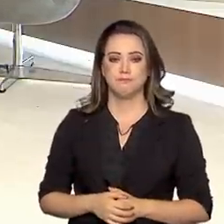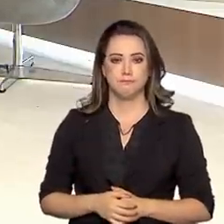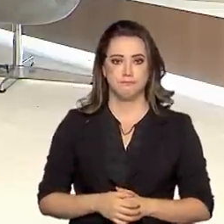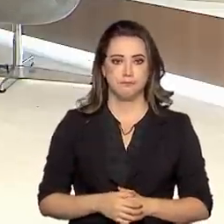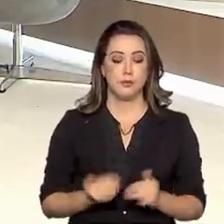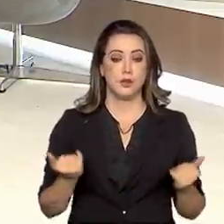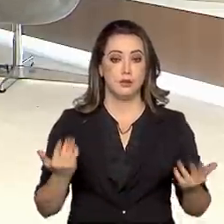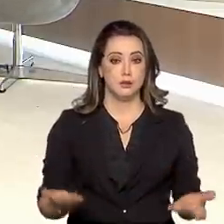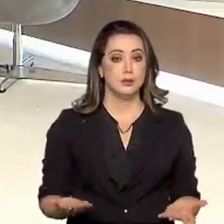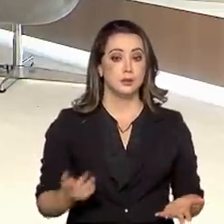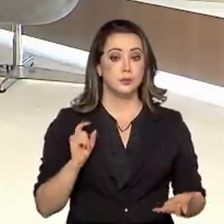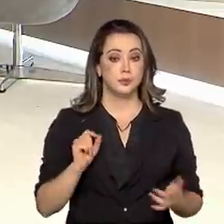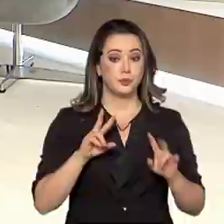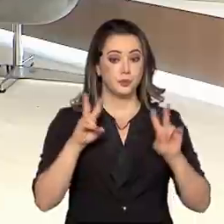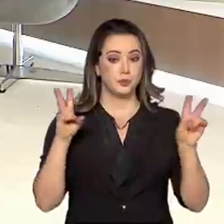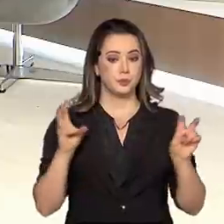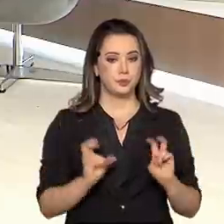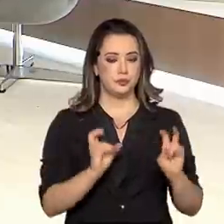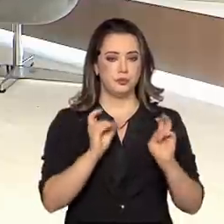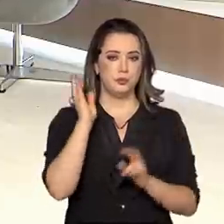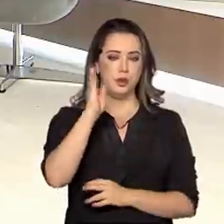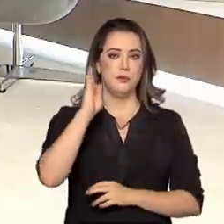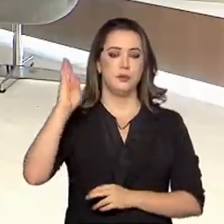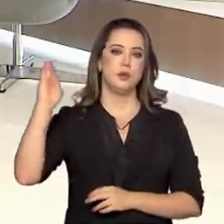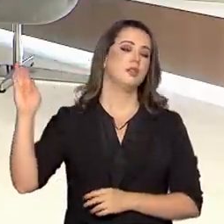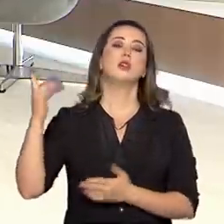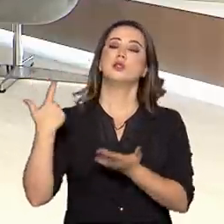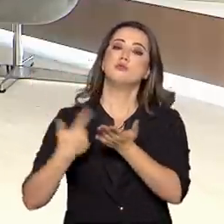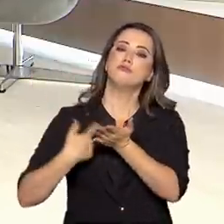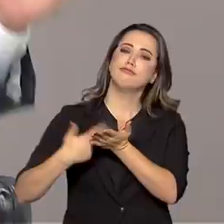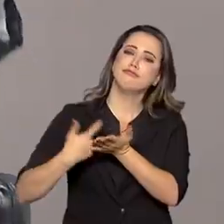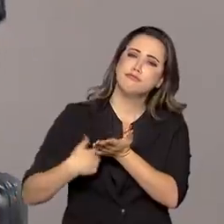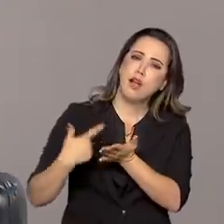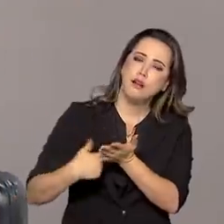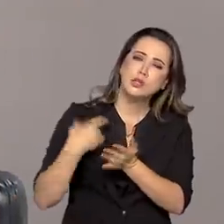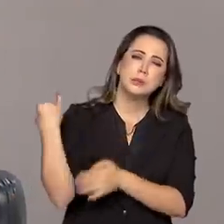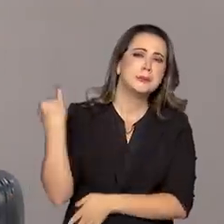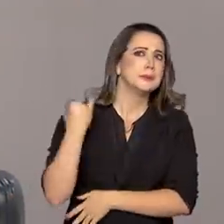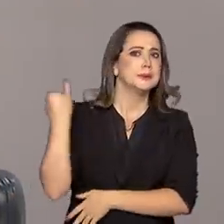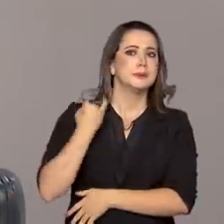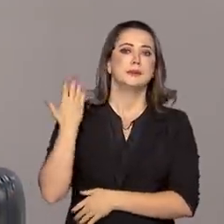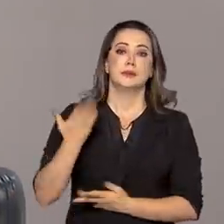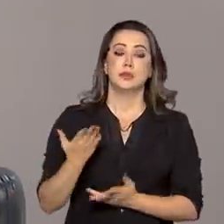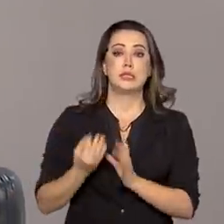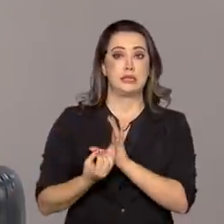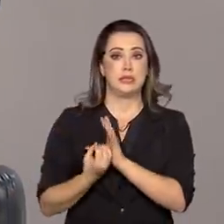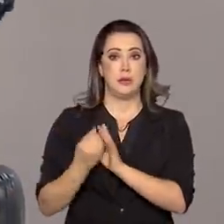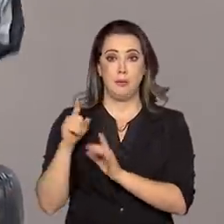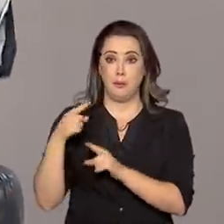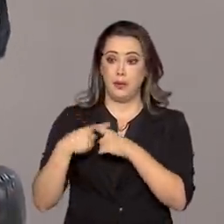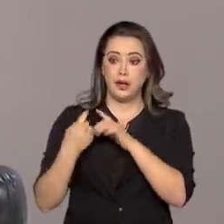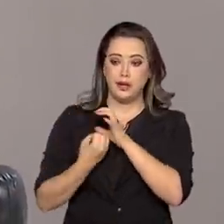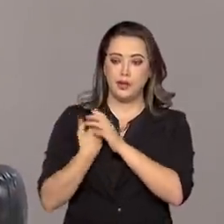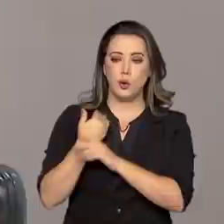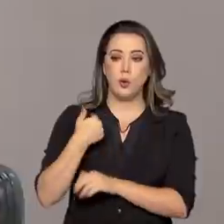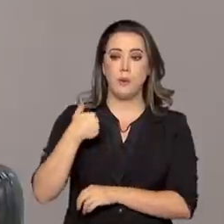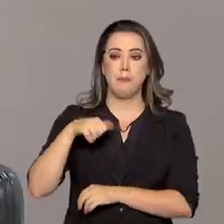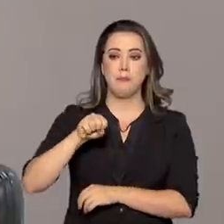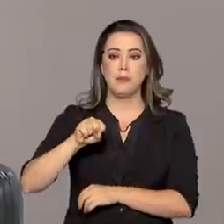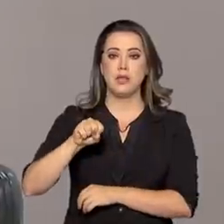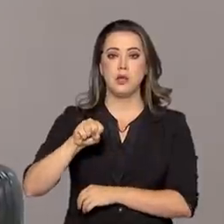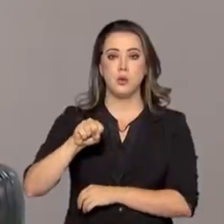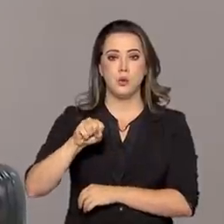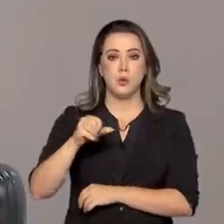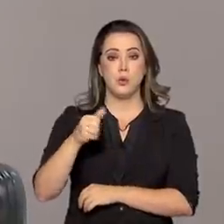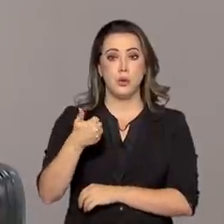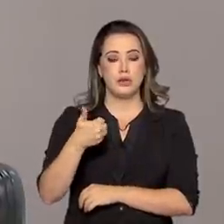bom, essa história da Biblioteca Nacional é fantástica, né? Então, ela foi criada em 1810, dois anos depois de